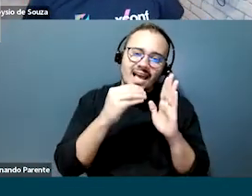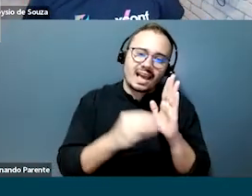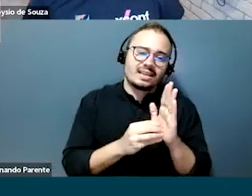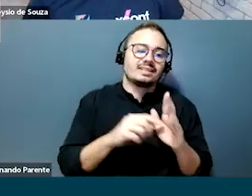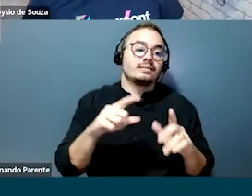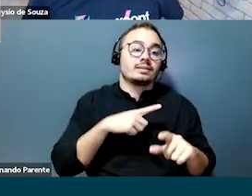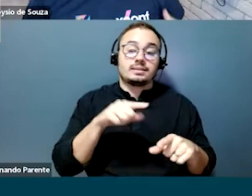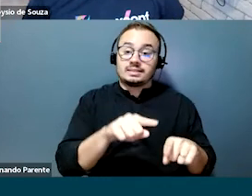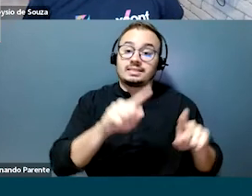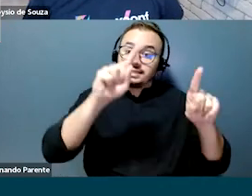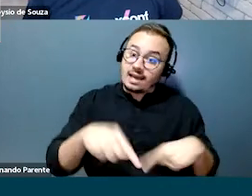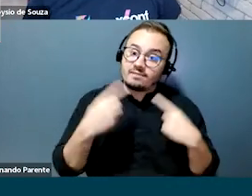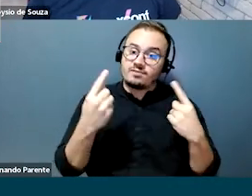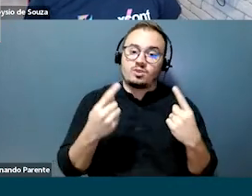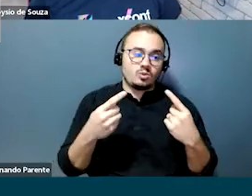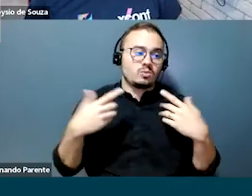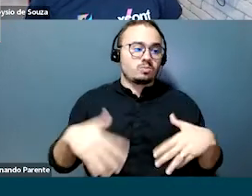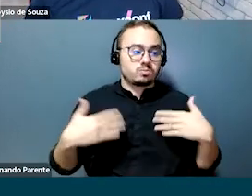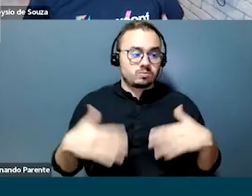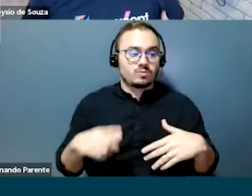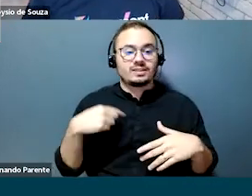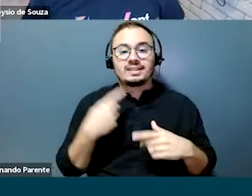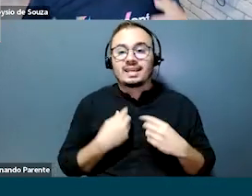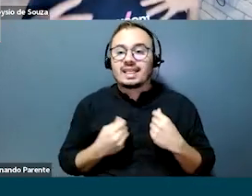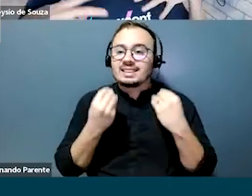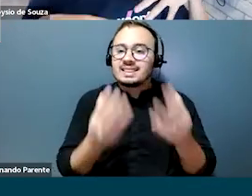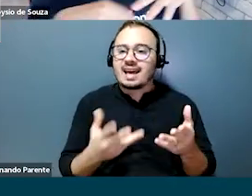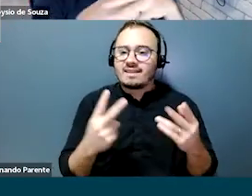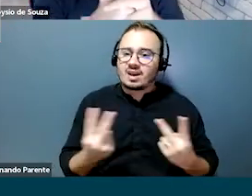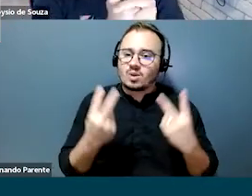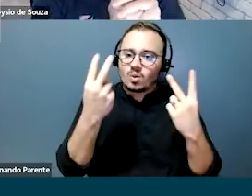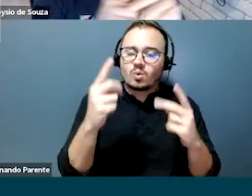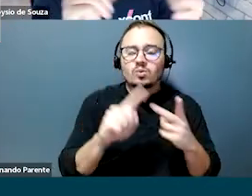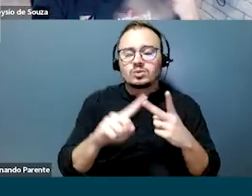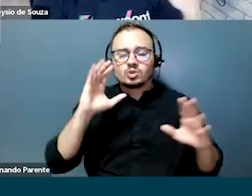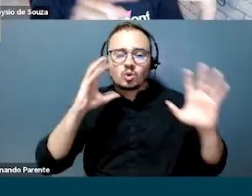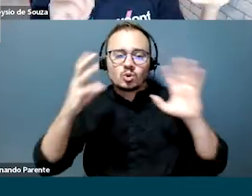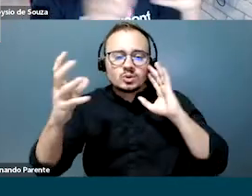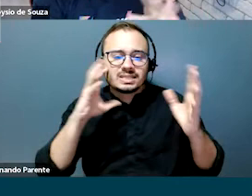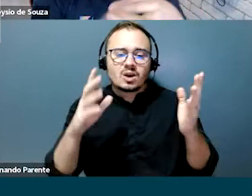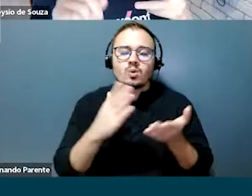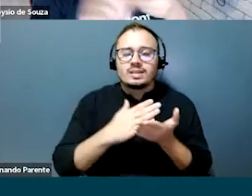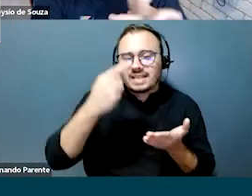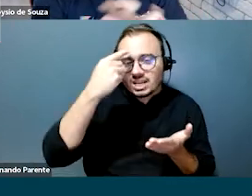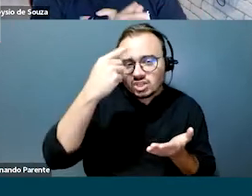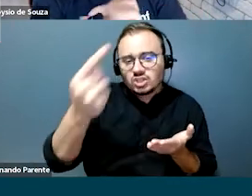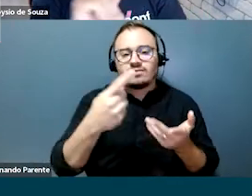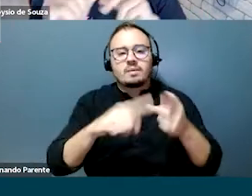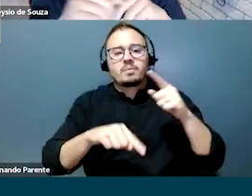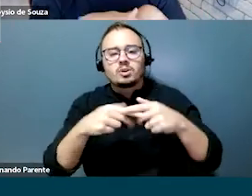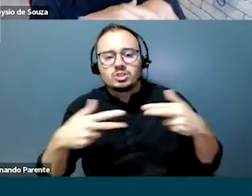que tem esse desafio, né? De tangibilizar e entregar valor com soluções, iniciativas,